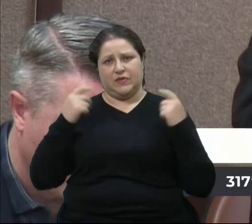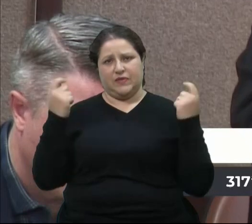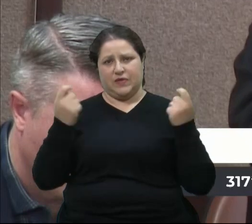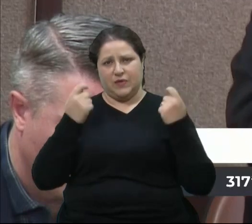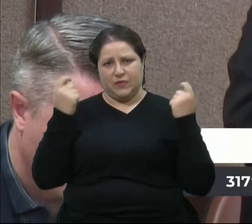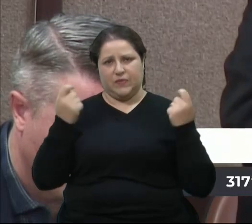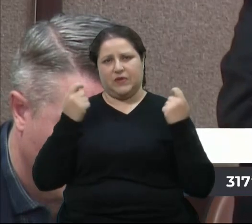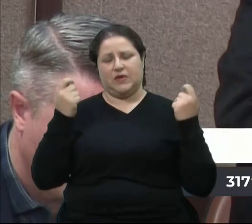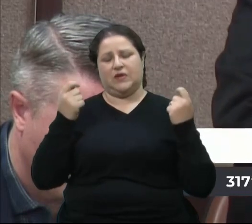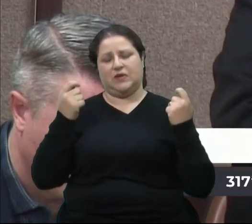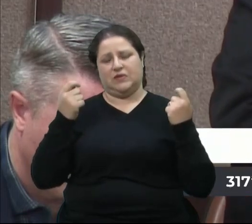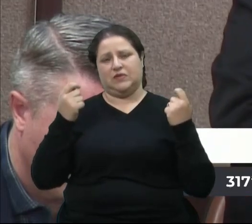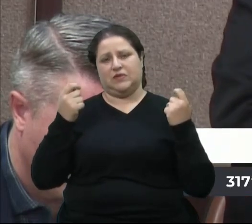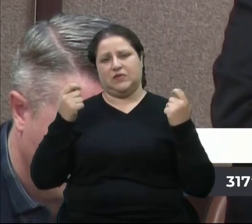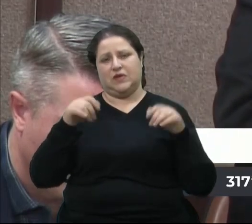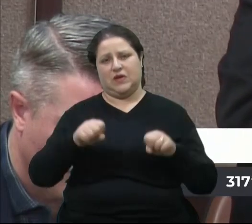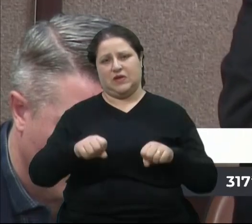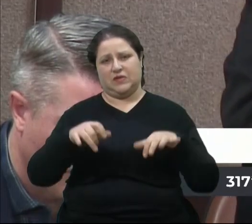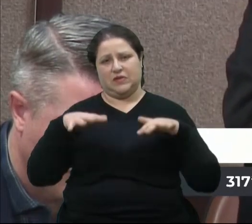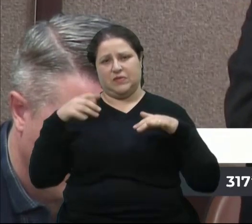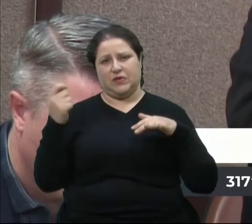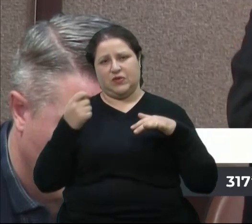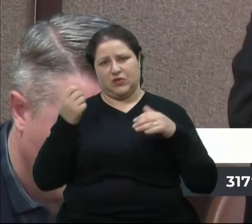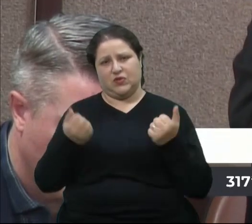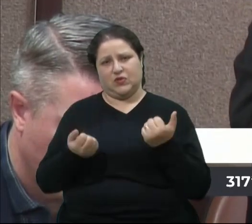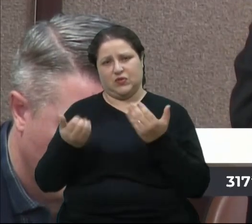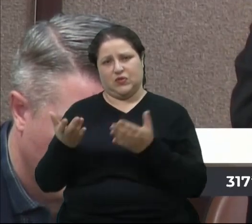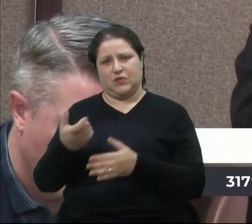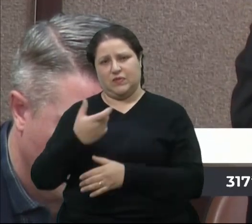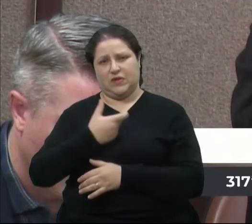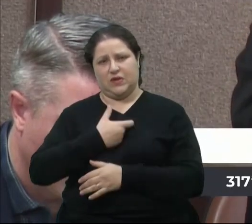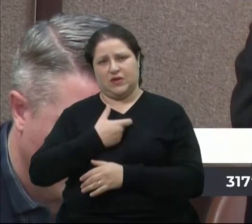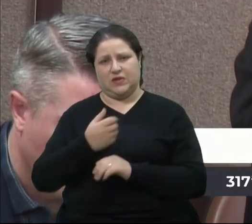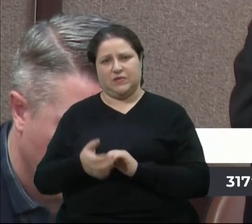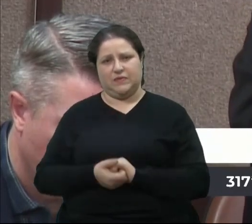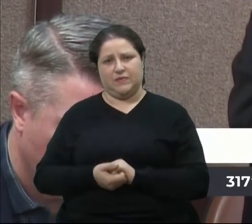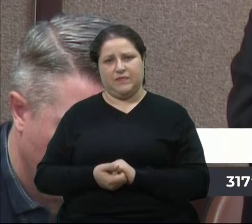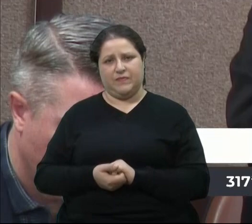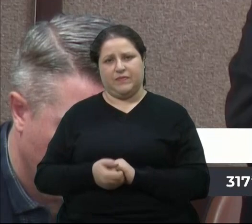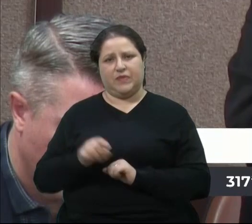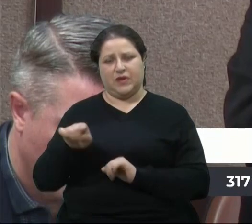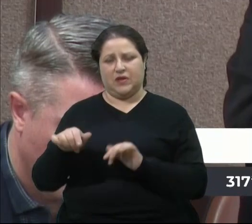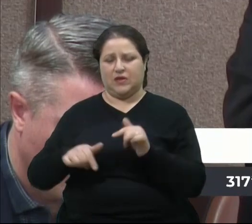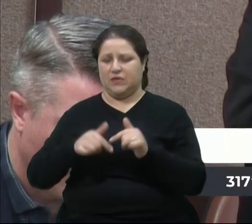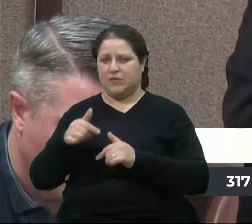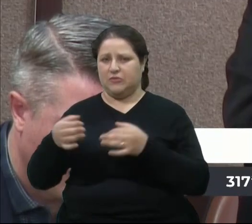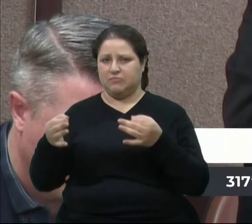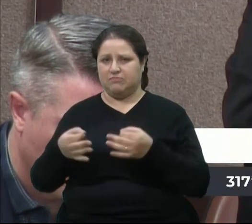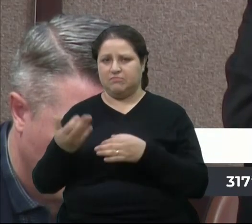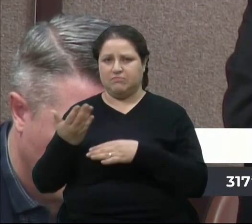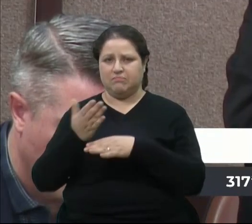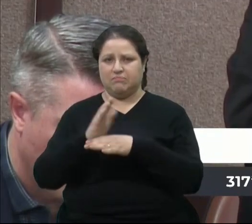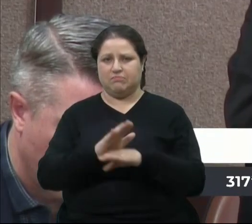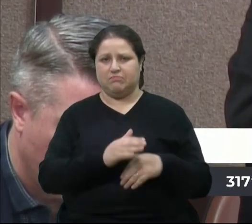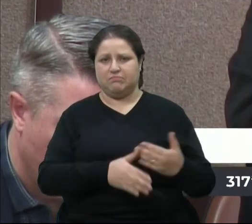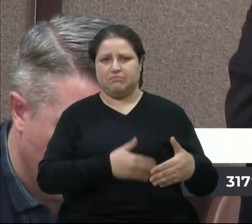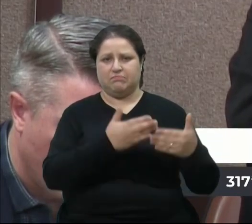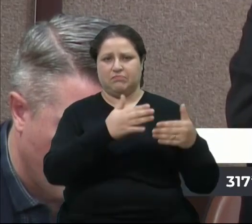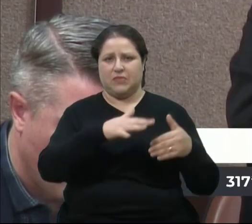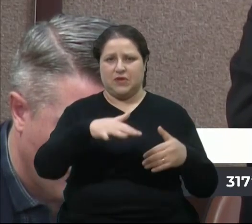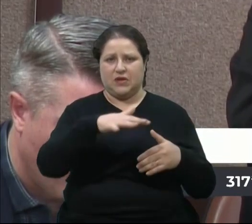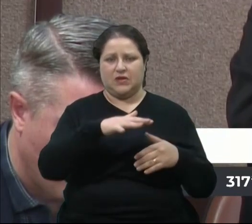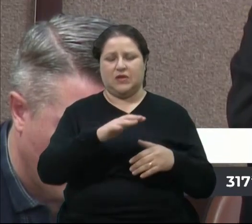do Sul. Diante da sua notável trajetória e de suas contribuições significativas para o avanço do setor